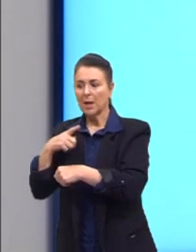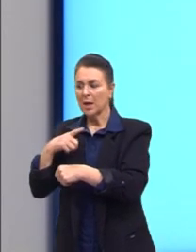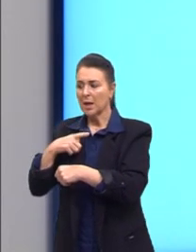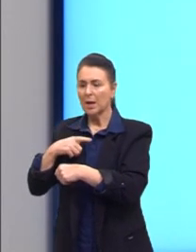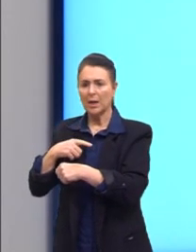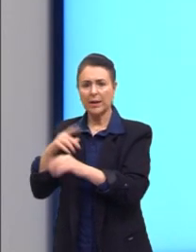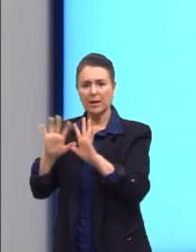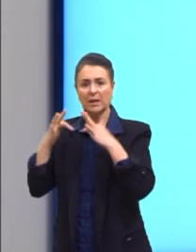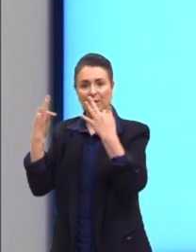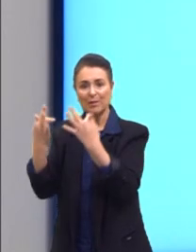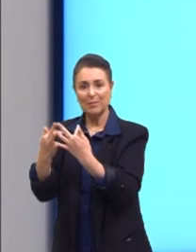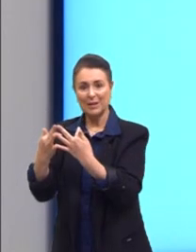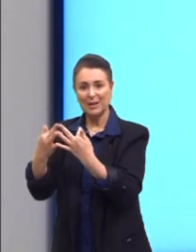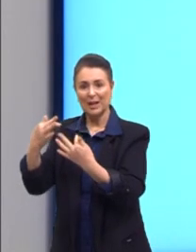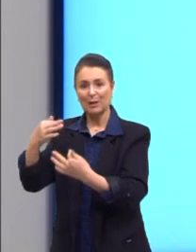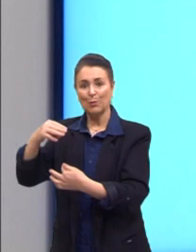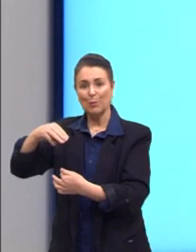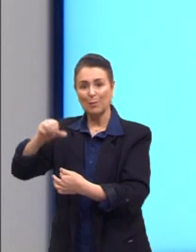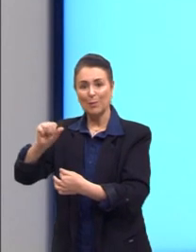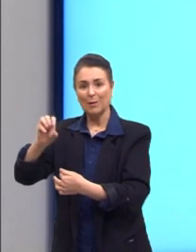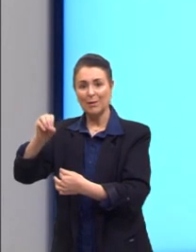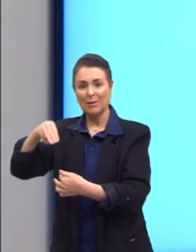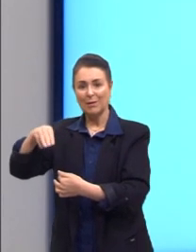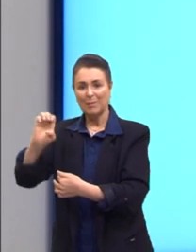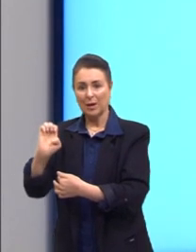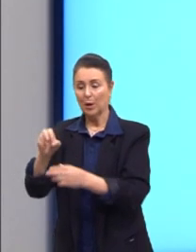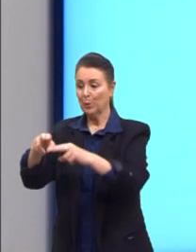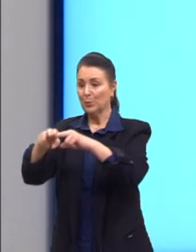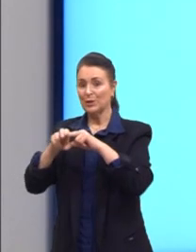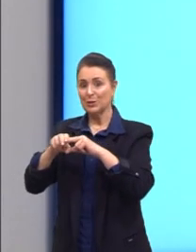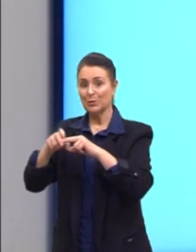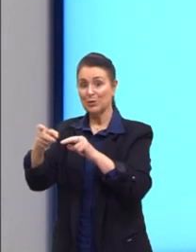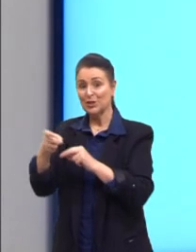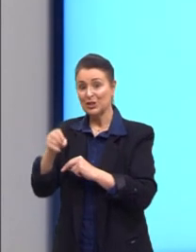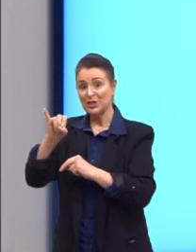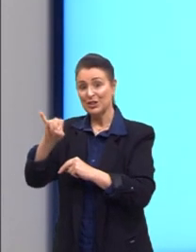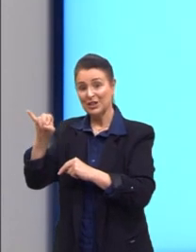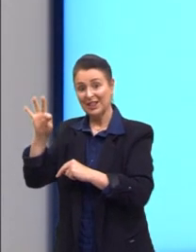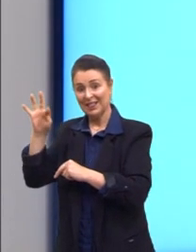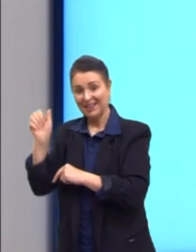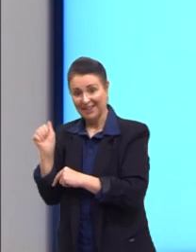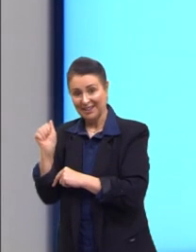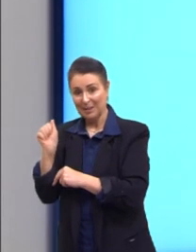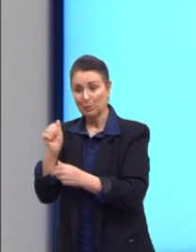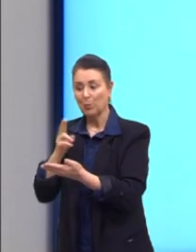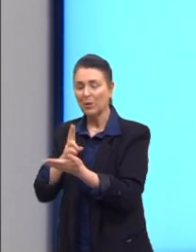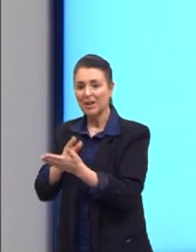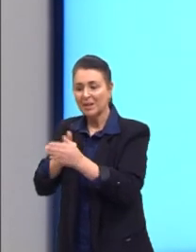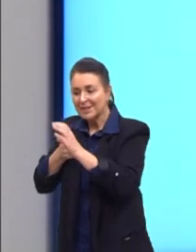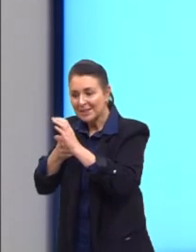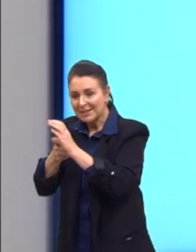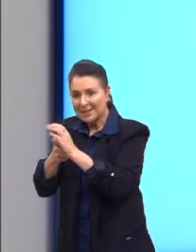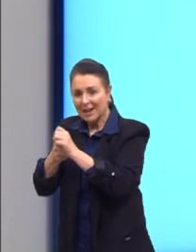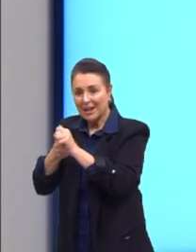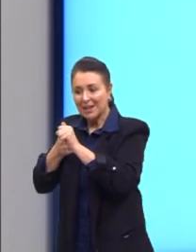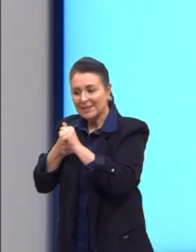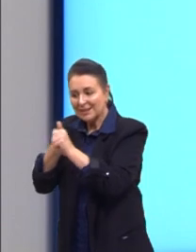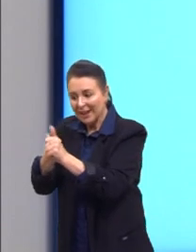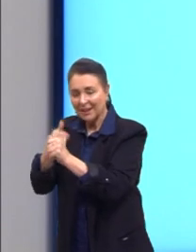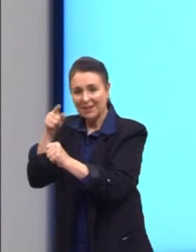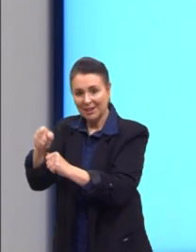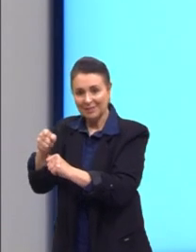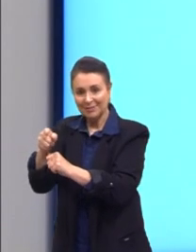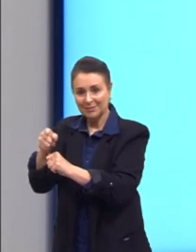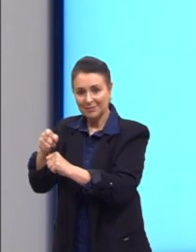Maomé. Está agorizado. Por isso que é xiita. Xi'atá Ali, os seguidores de Ali, que foi o genro de